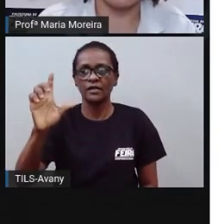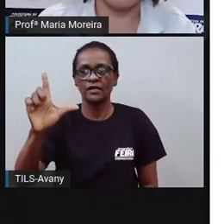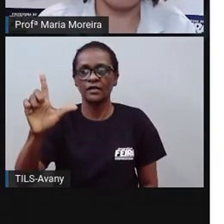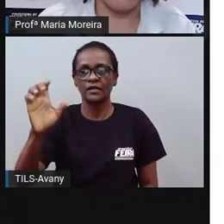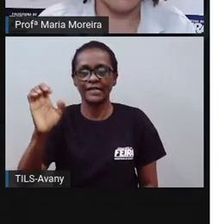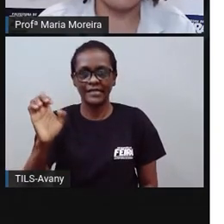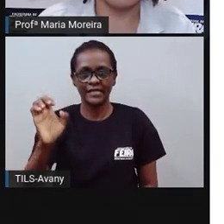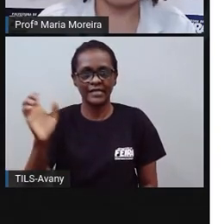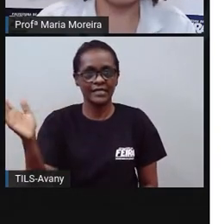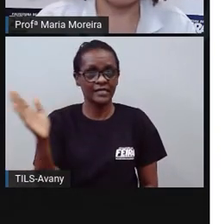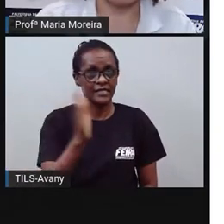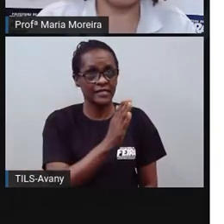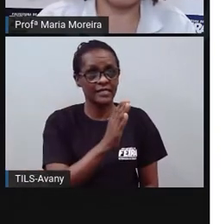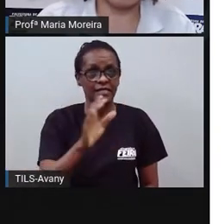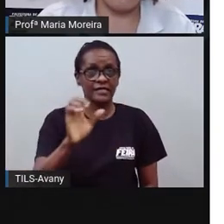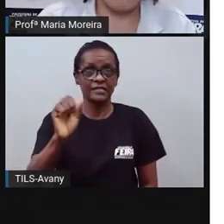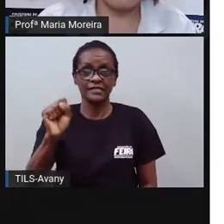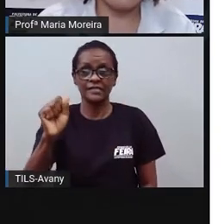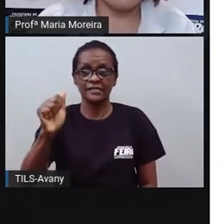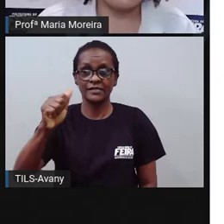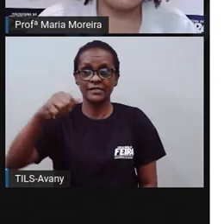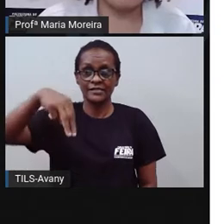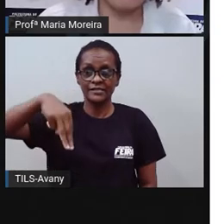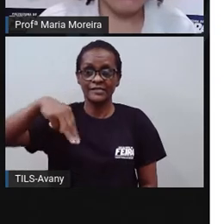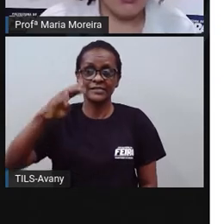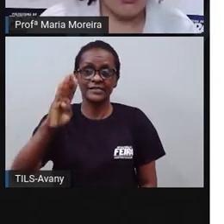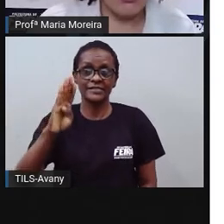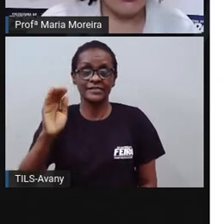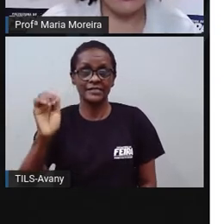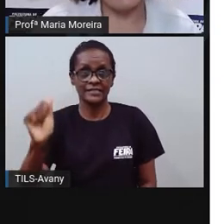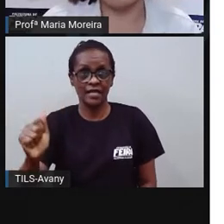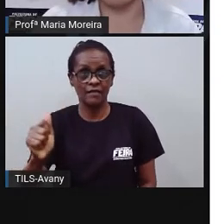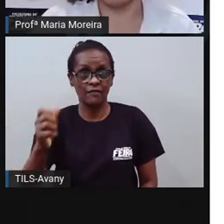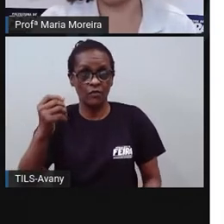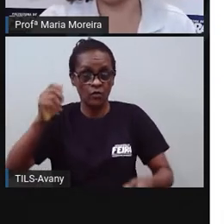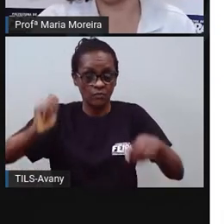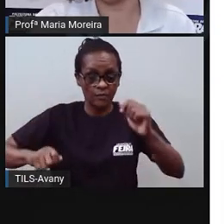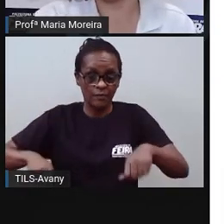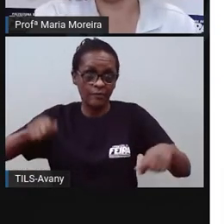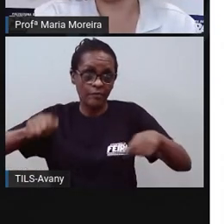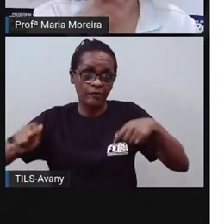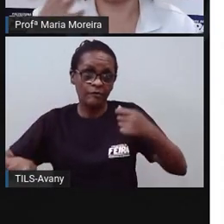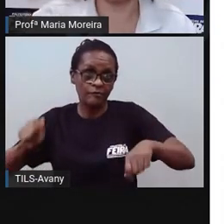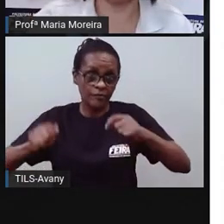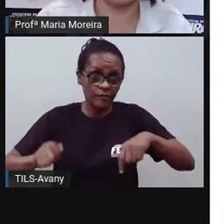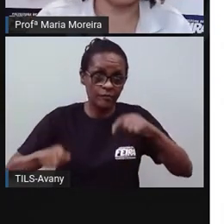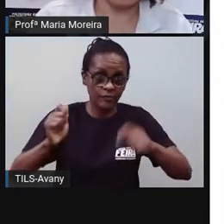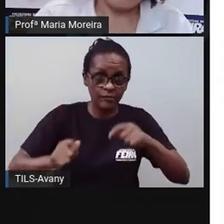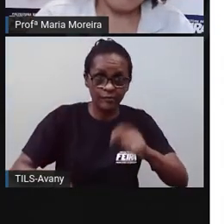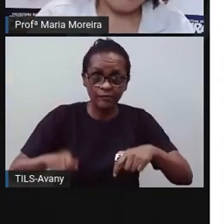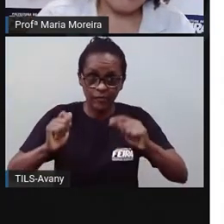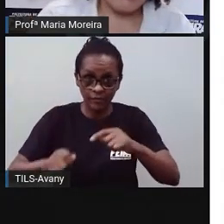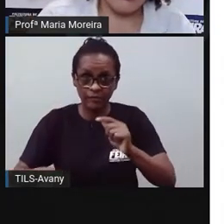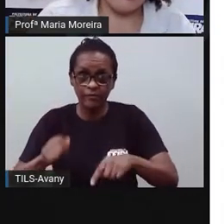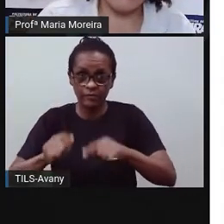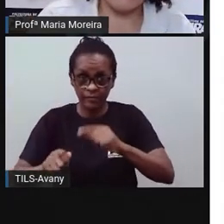para atabaque, berimbó e tambor, né? Então, aí a gente tem essa influência